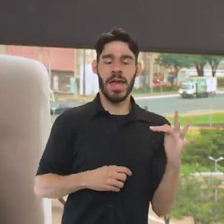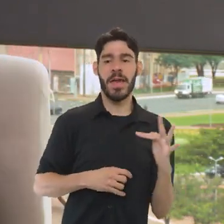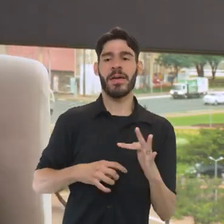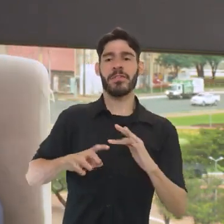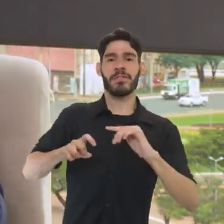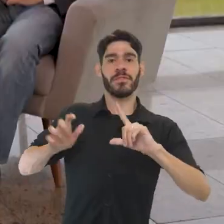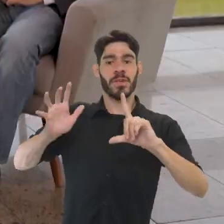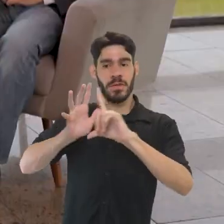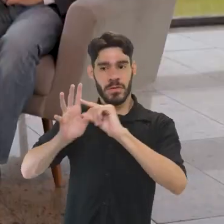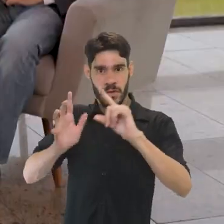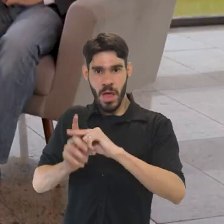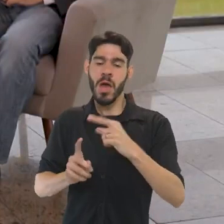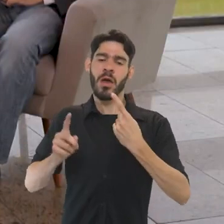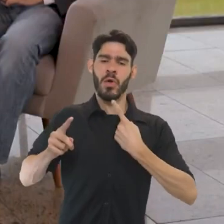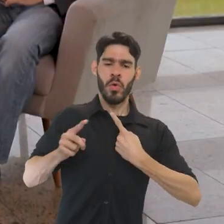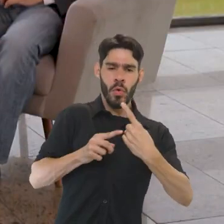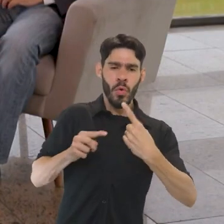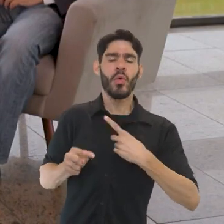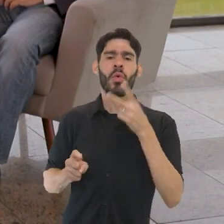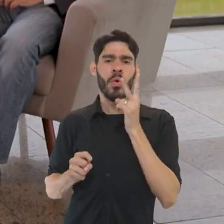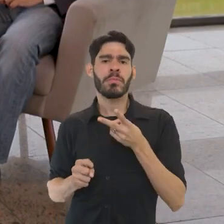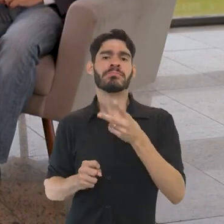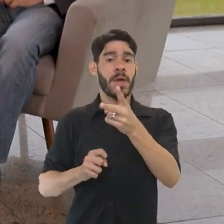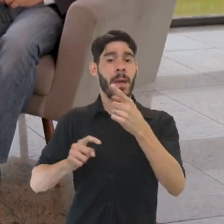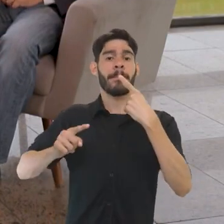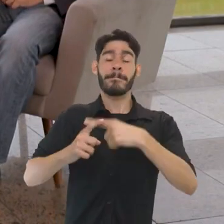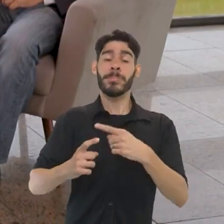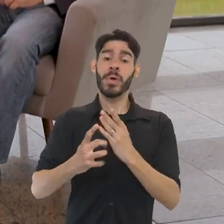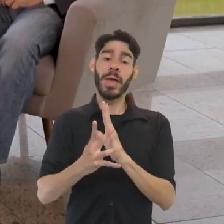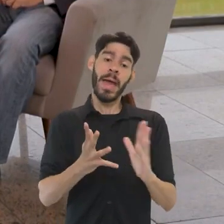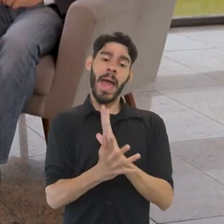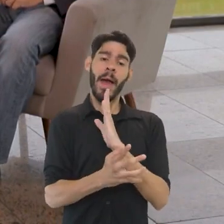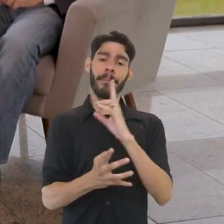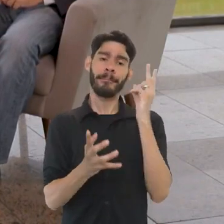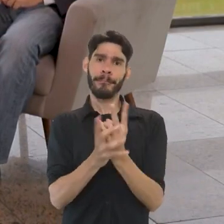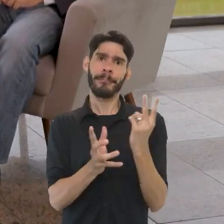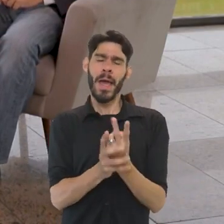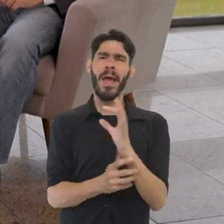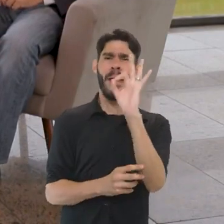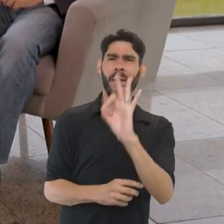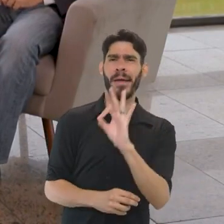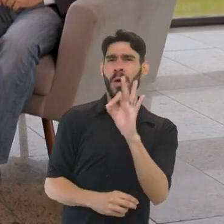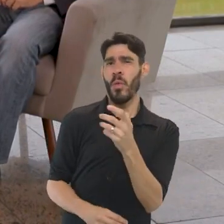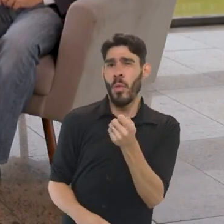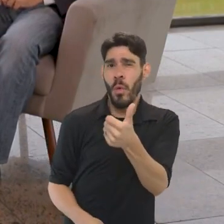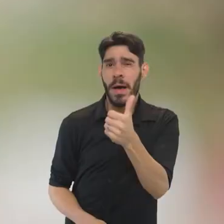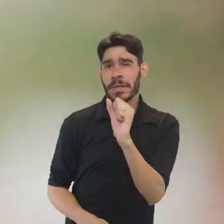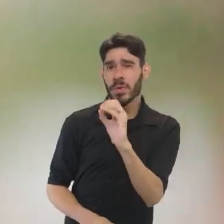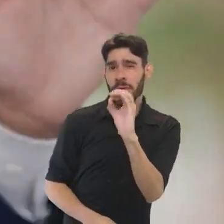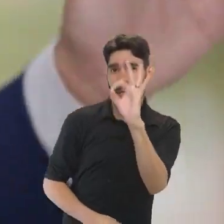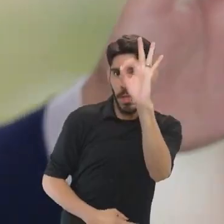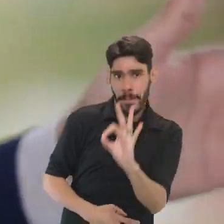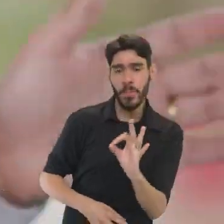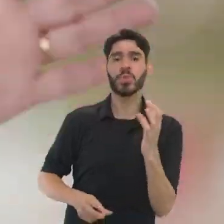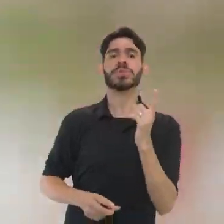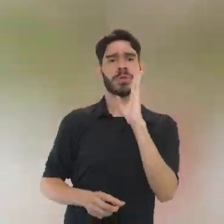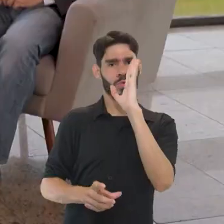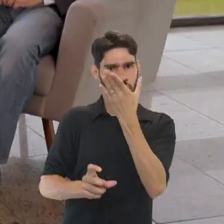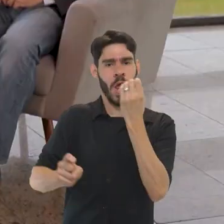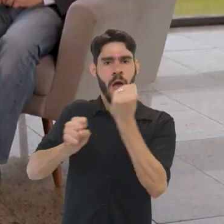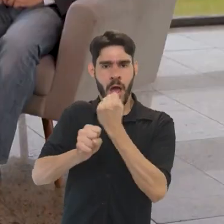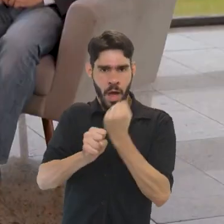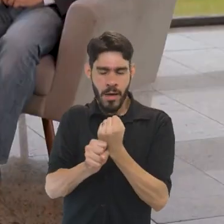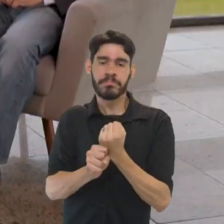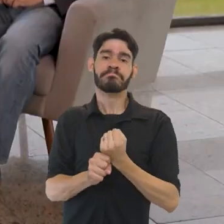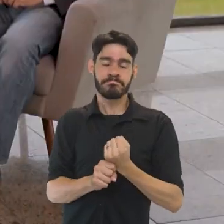Mantemos diálogo permanente com eles, porque algumas coisas ainda estão sendo restauradas. Podemos dizer assim, em percentual, quase 80% já foi recomposto